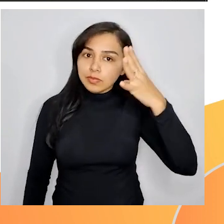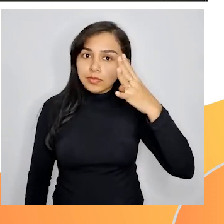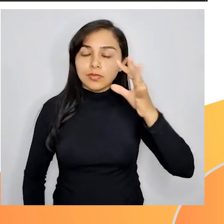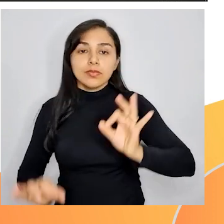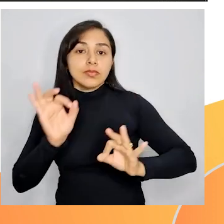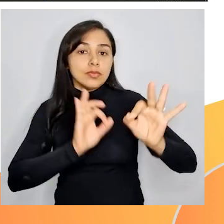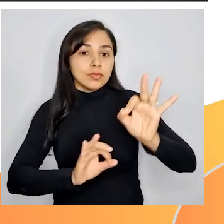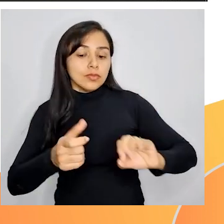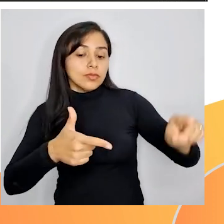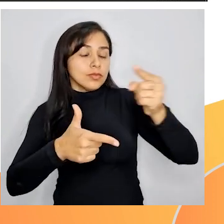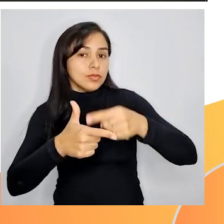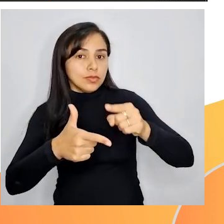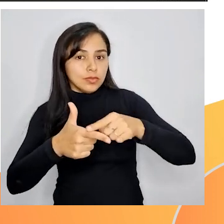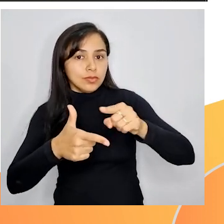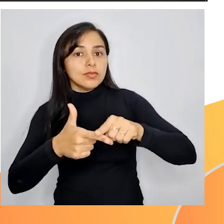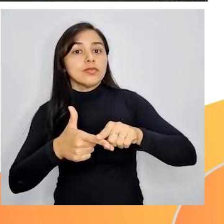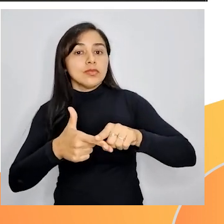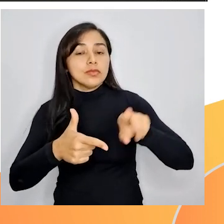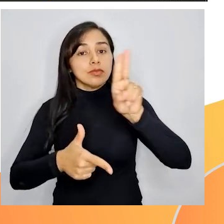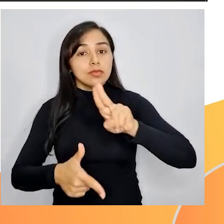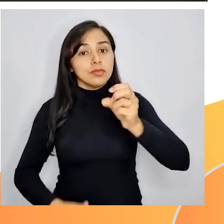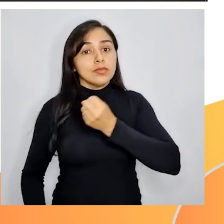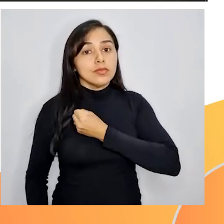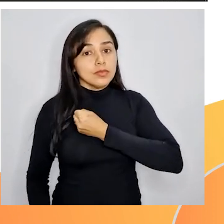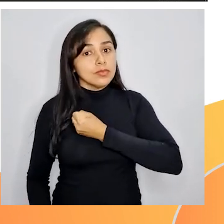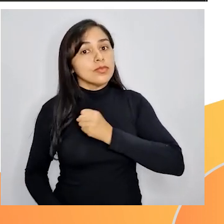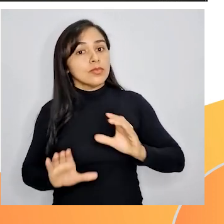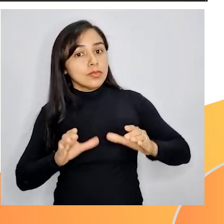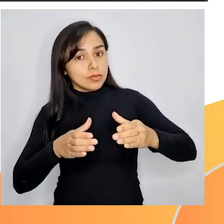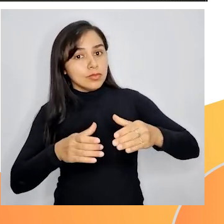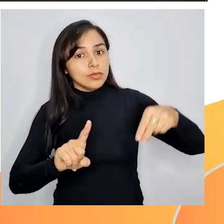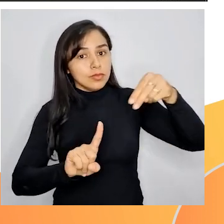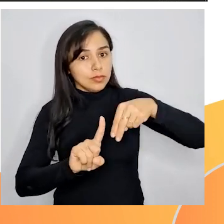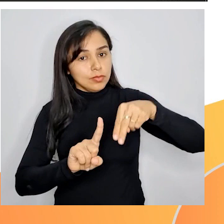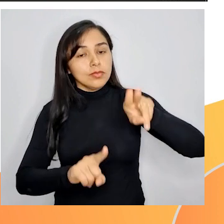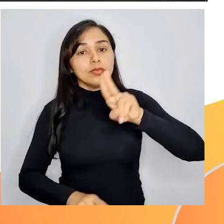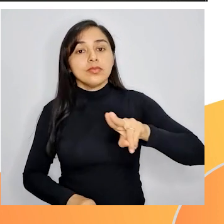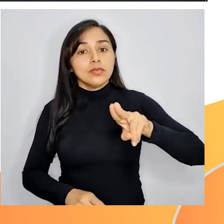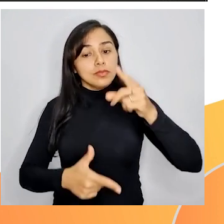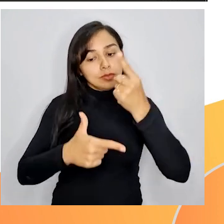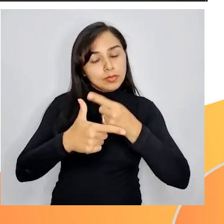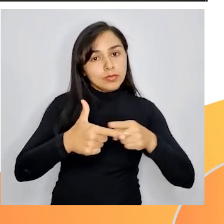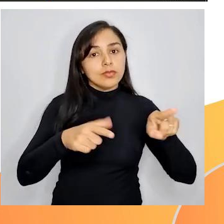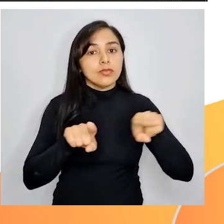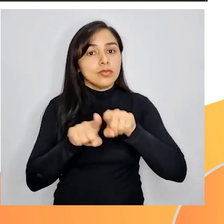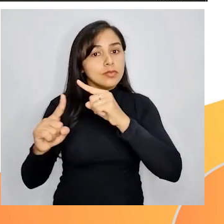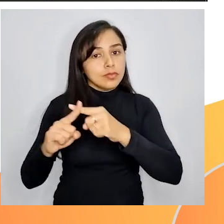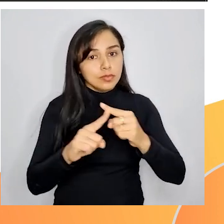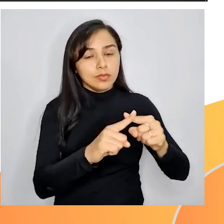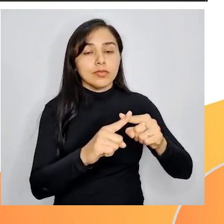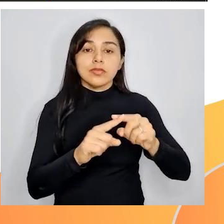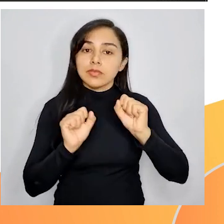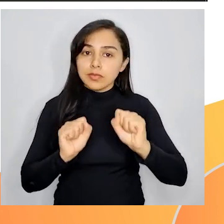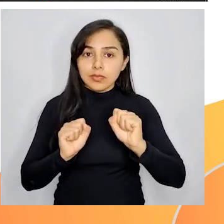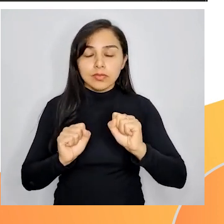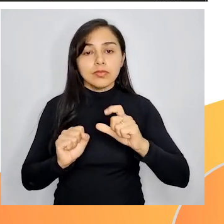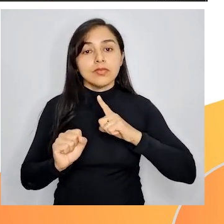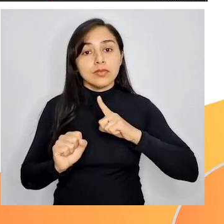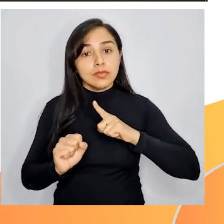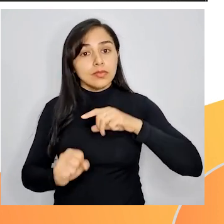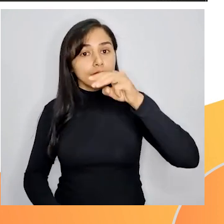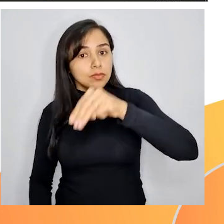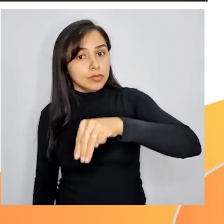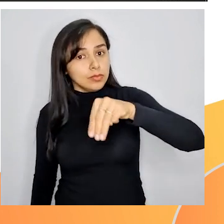resolver elaborar problemas com números naturais envolvendo as noções de divisor e de múltiplo, podendo incluir máximo